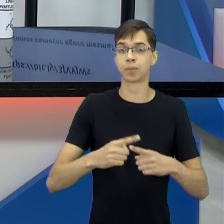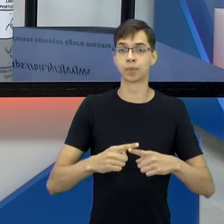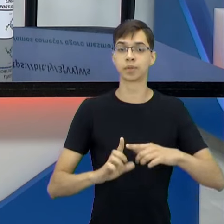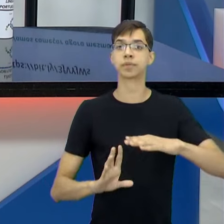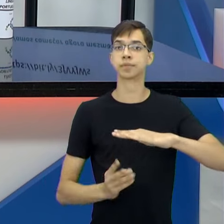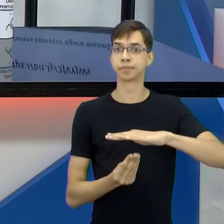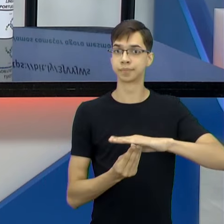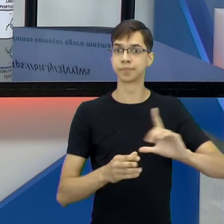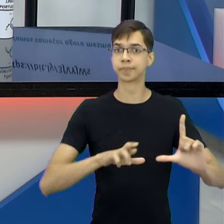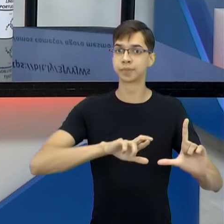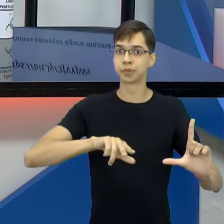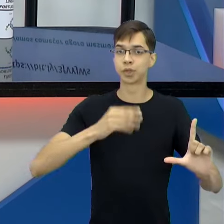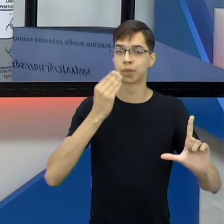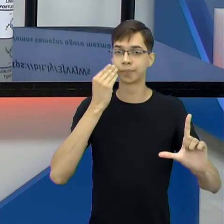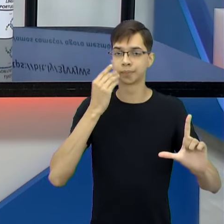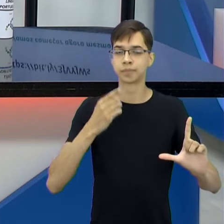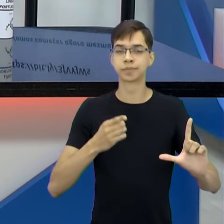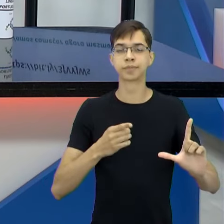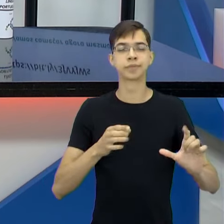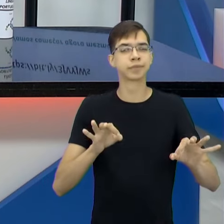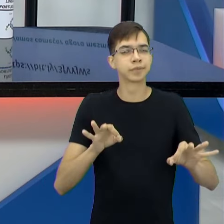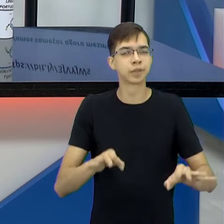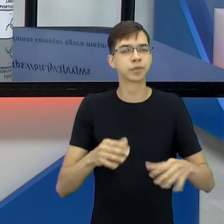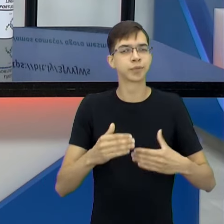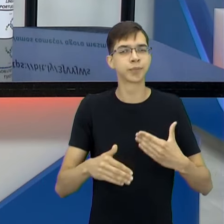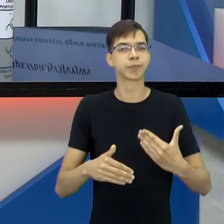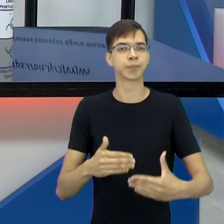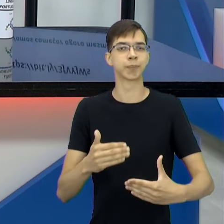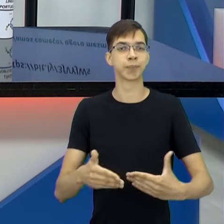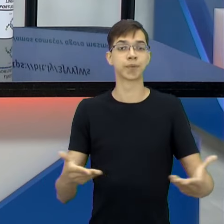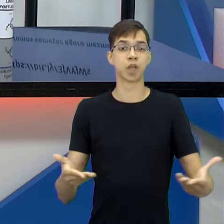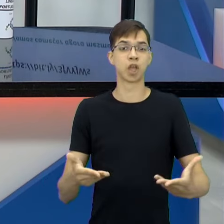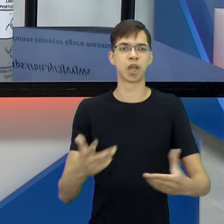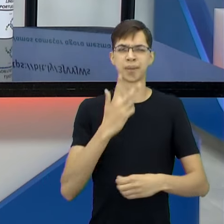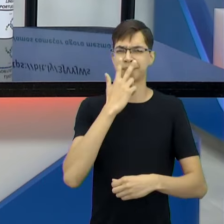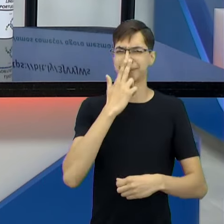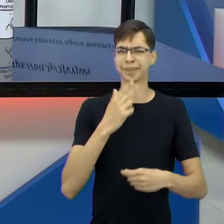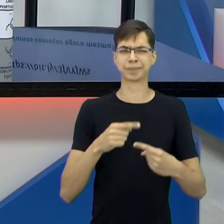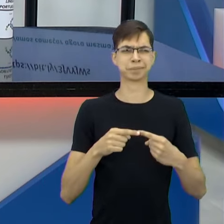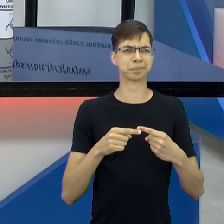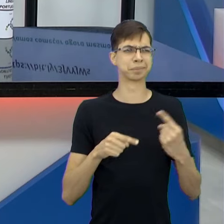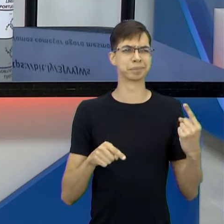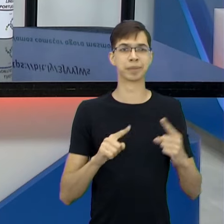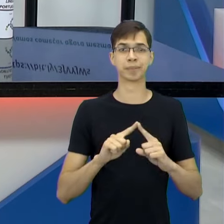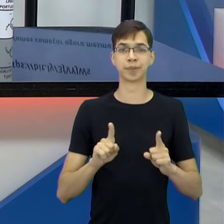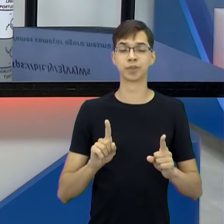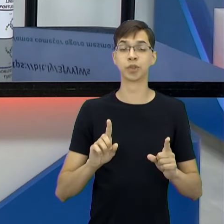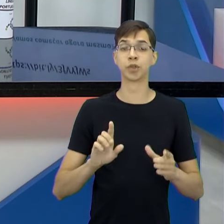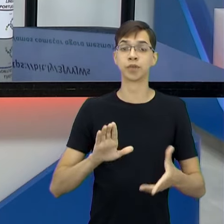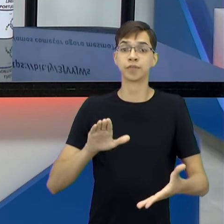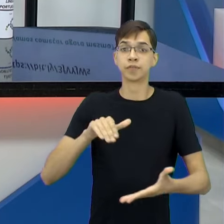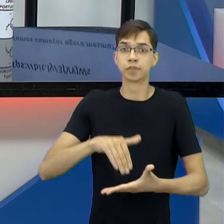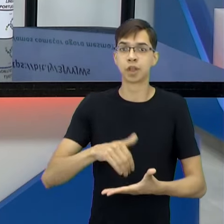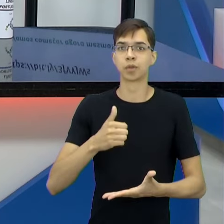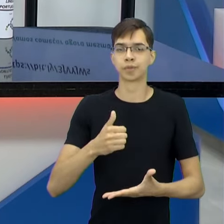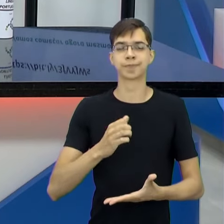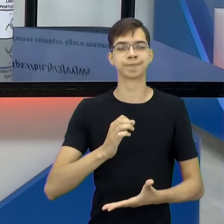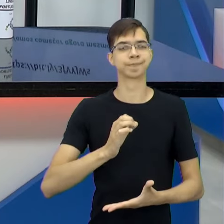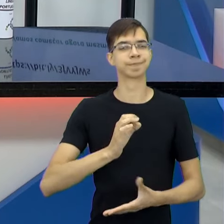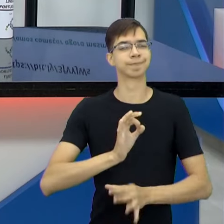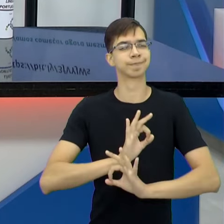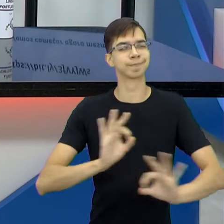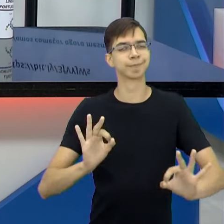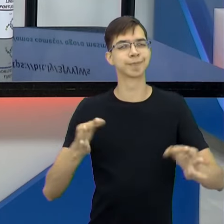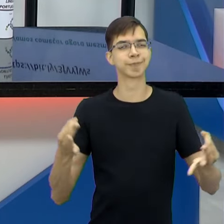então acompanha direitinho, vai no passo a passo, que no fim, já está fazendo sentido agora. está fazendo sentido. Mas no final vai fazer mais sentido ainda, aguarde. Exato,